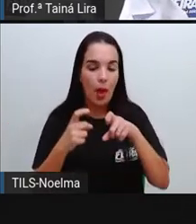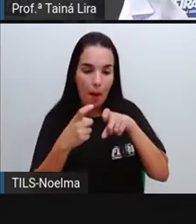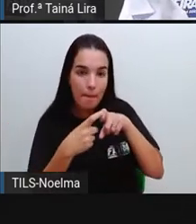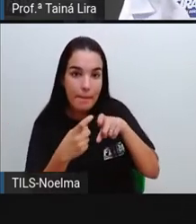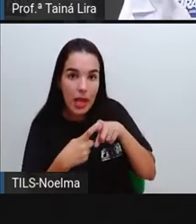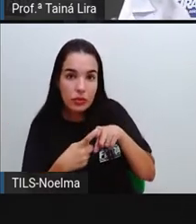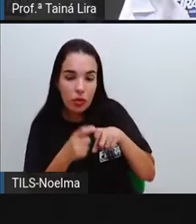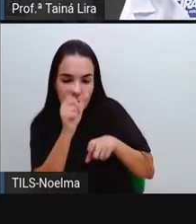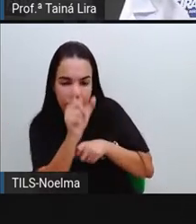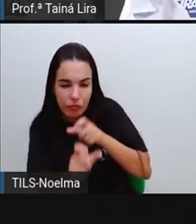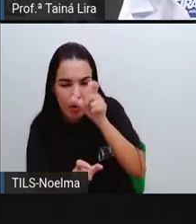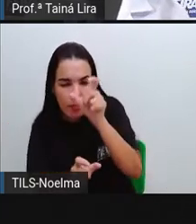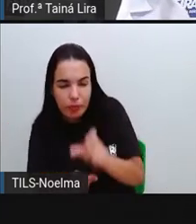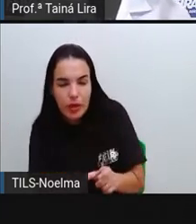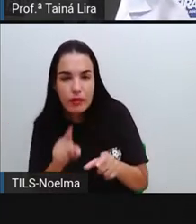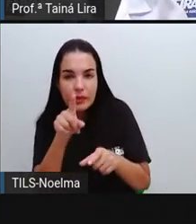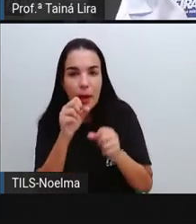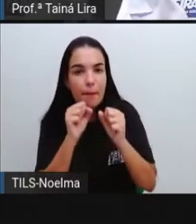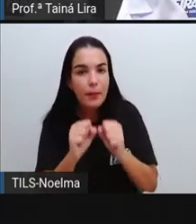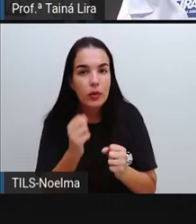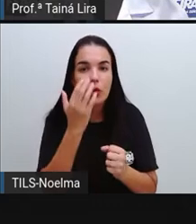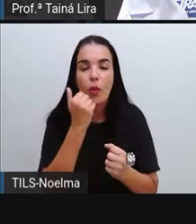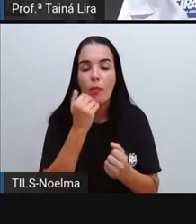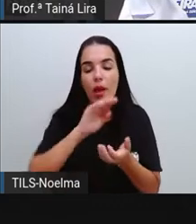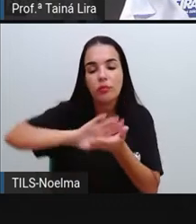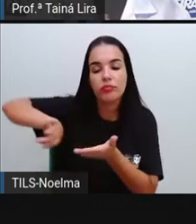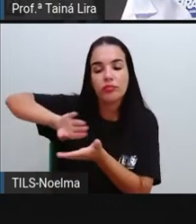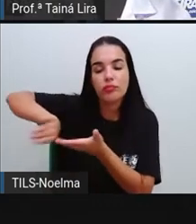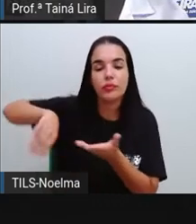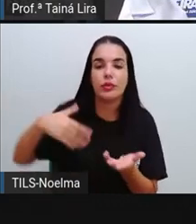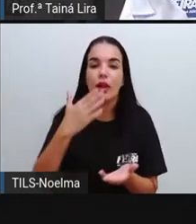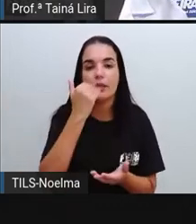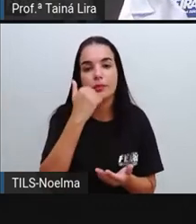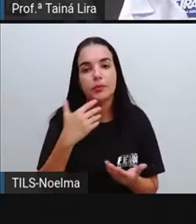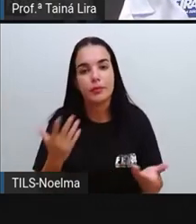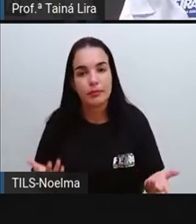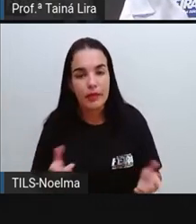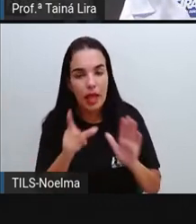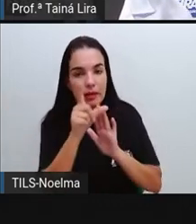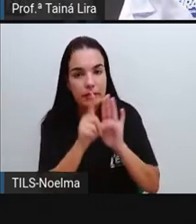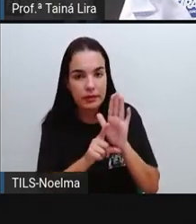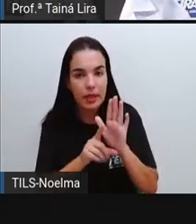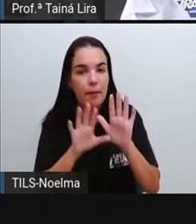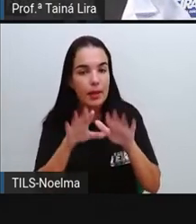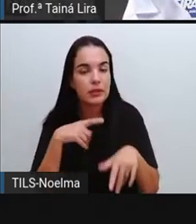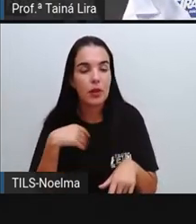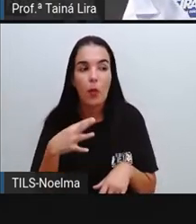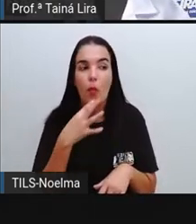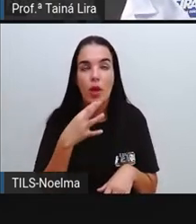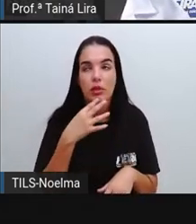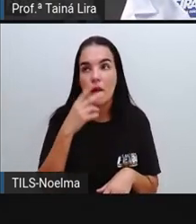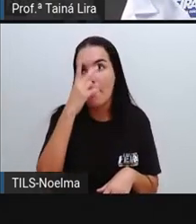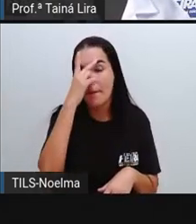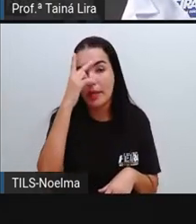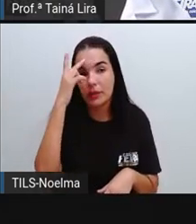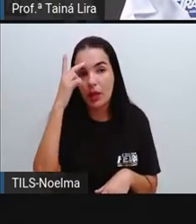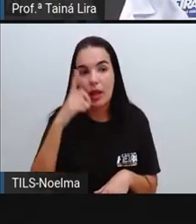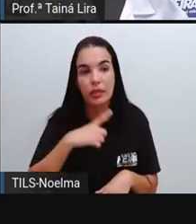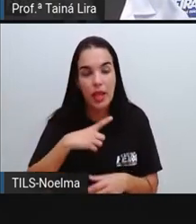vão dizer o que é que ela precisa retirar da dieta, mas eu conheço pessoas, né, que têm